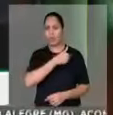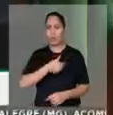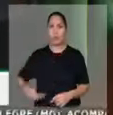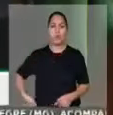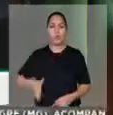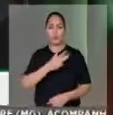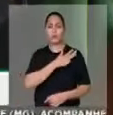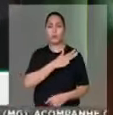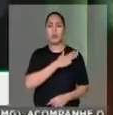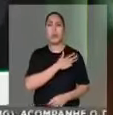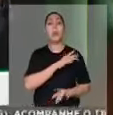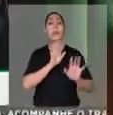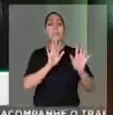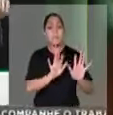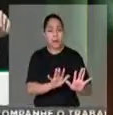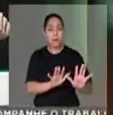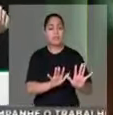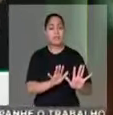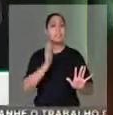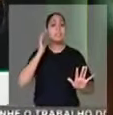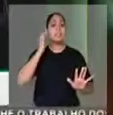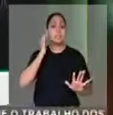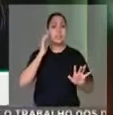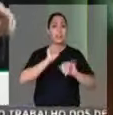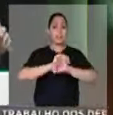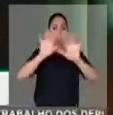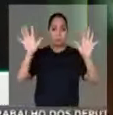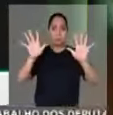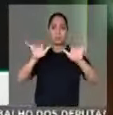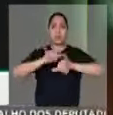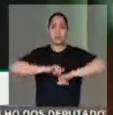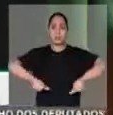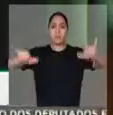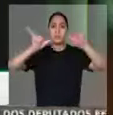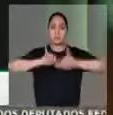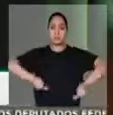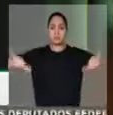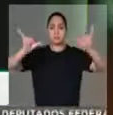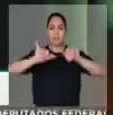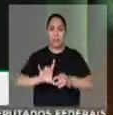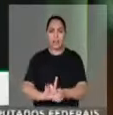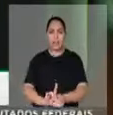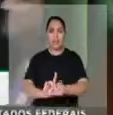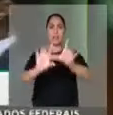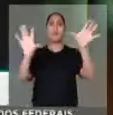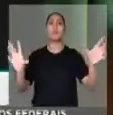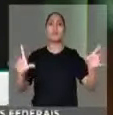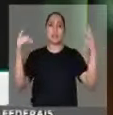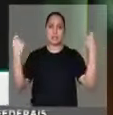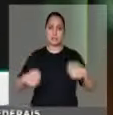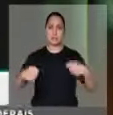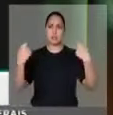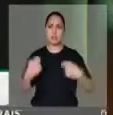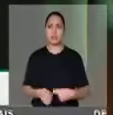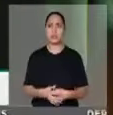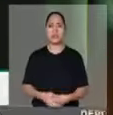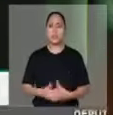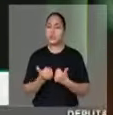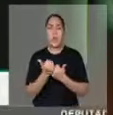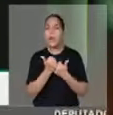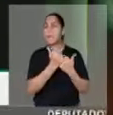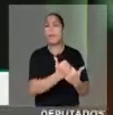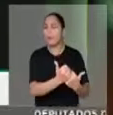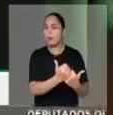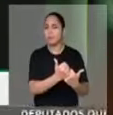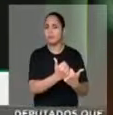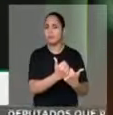Mas que sabe e que entendeu nesse momento e faz uma manifestação decisiva para a democracia e não é de apoio